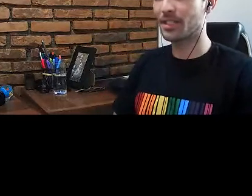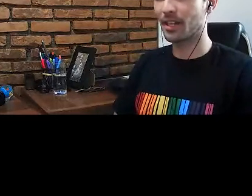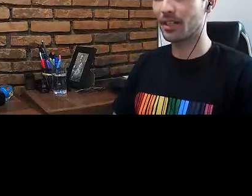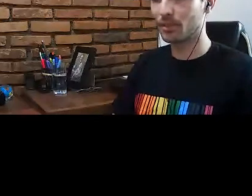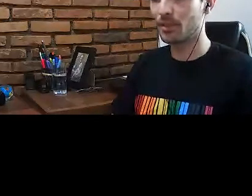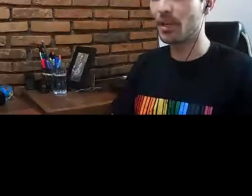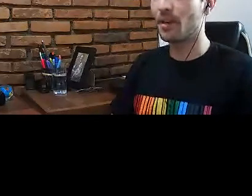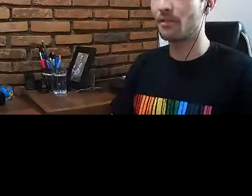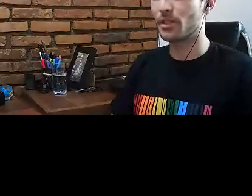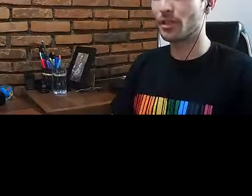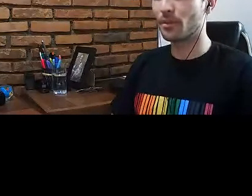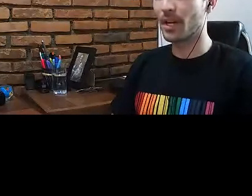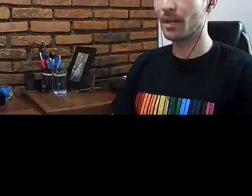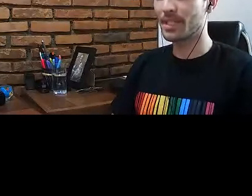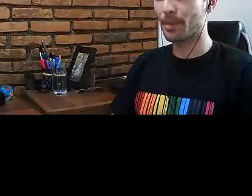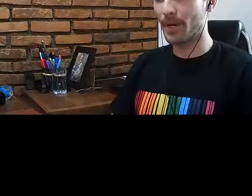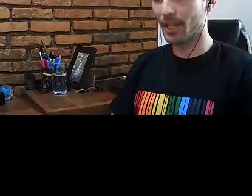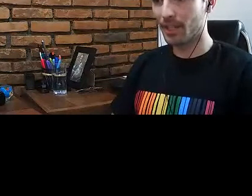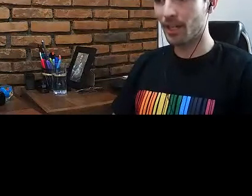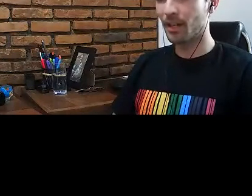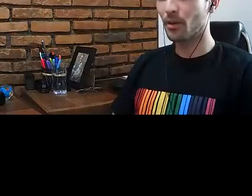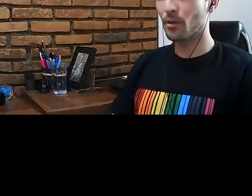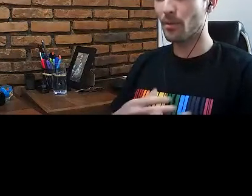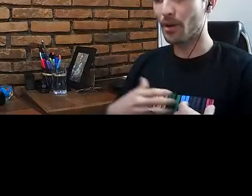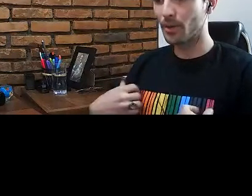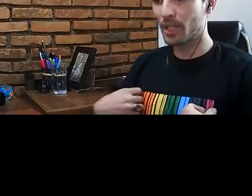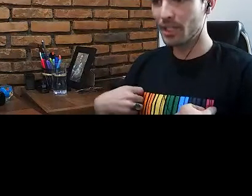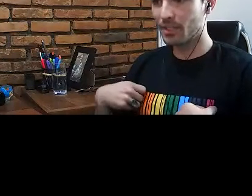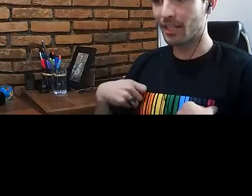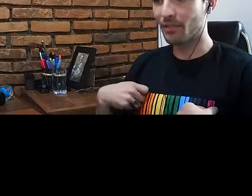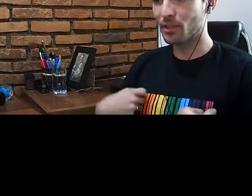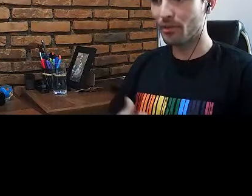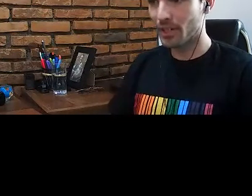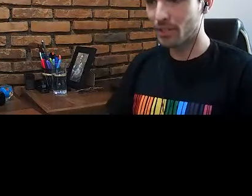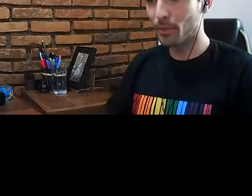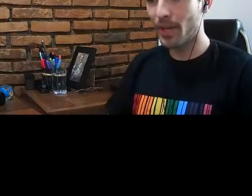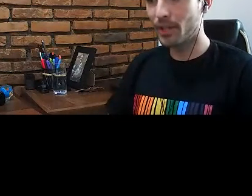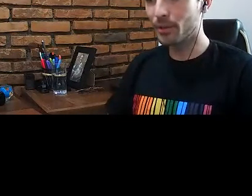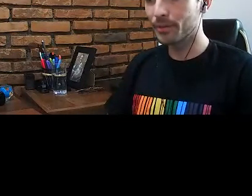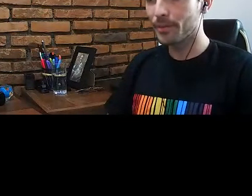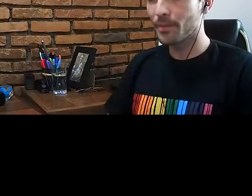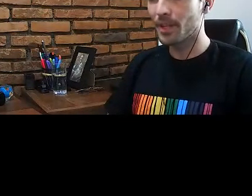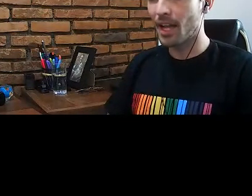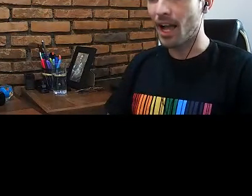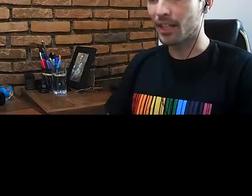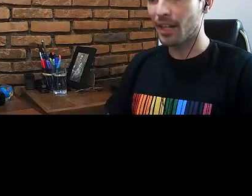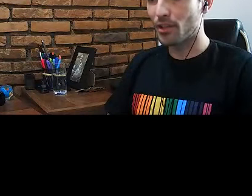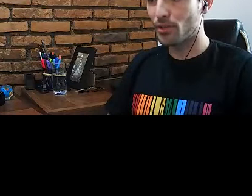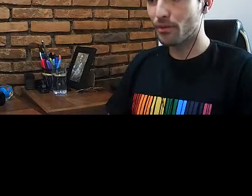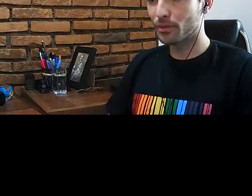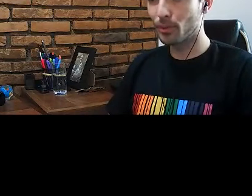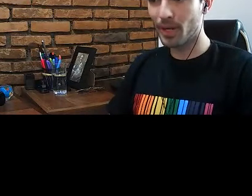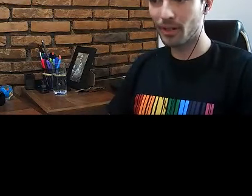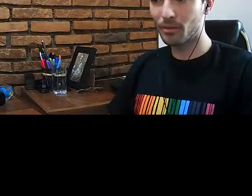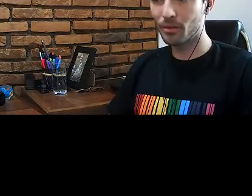caucasiano vestido uma camisa preta com um arco-íris da Devs Conference no peito, atrás